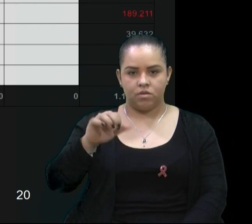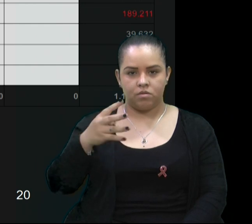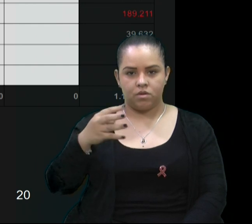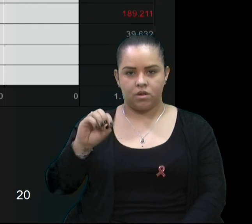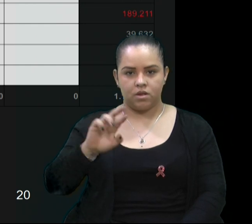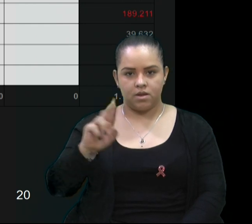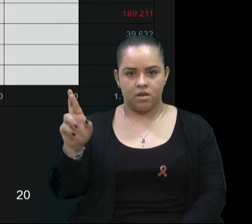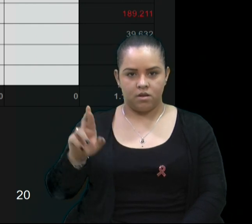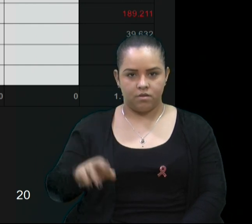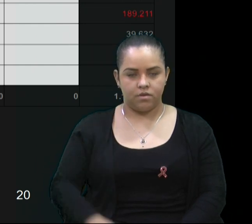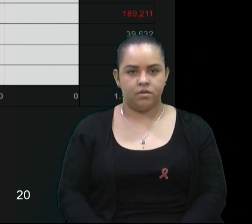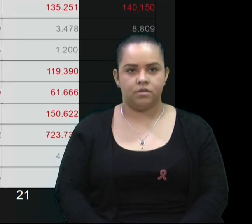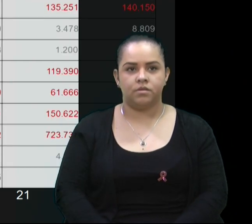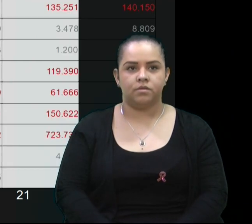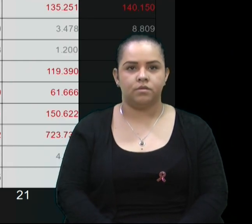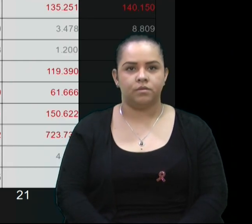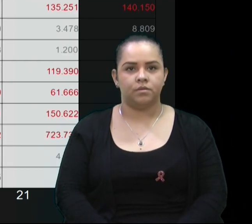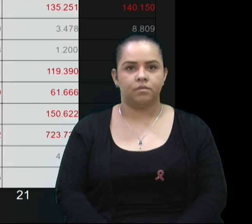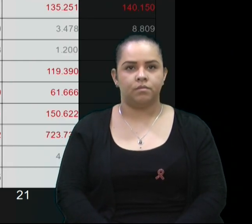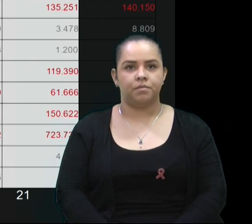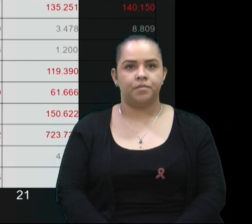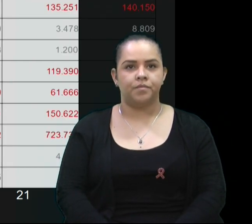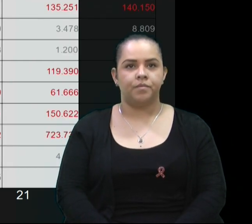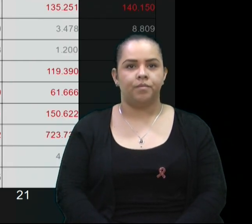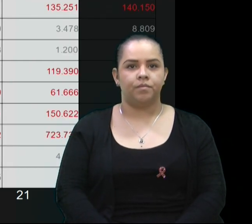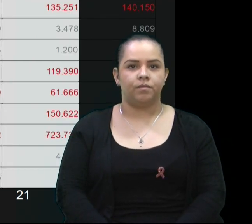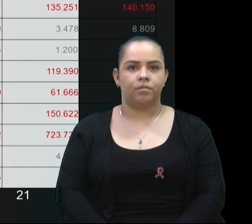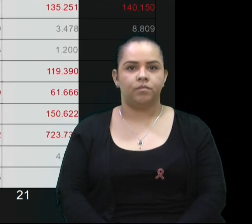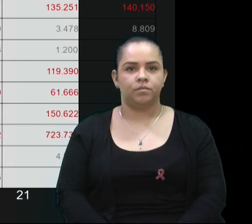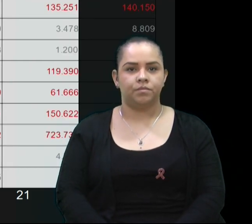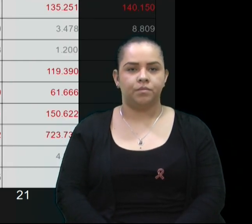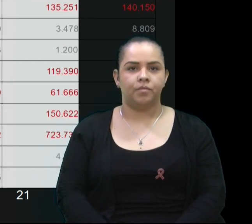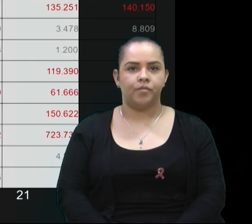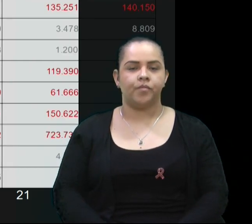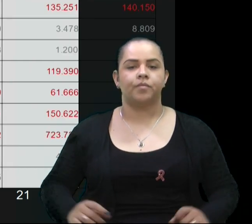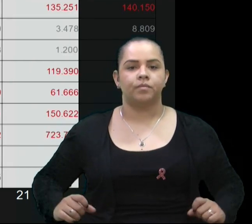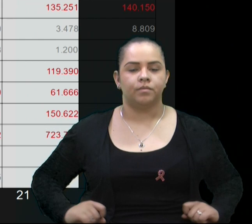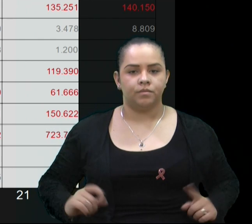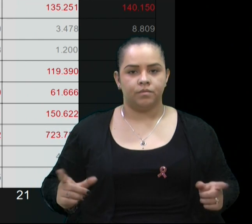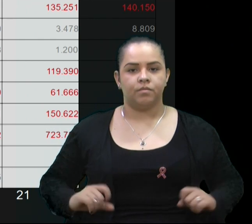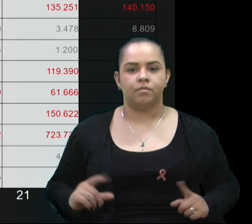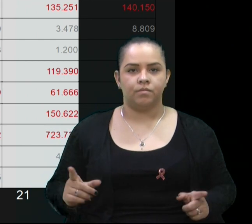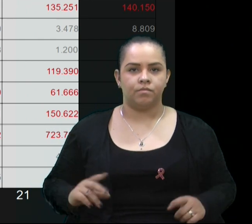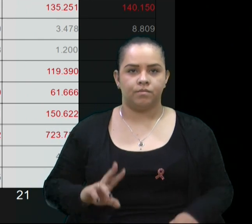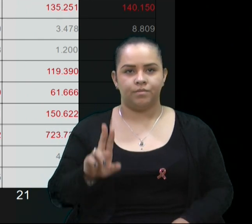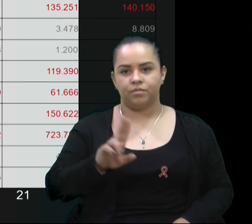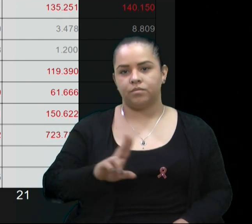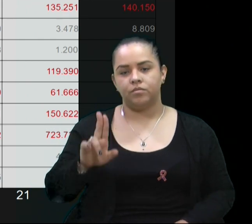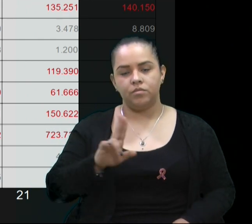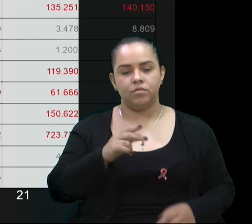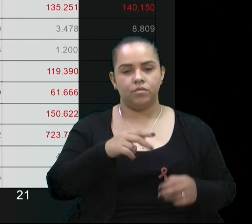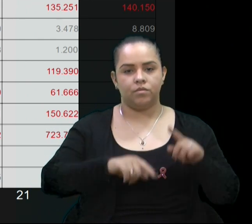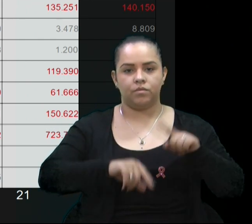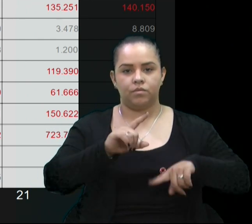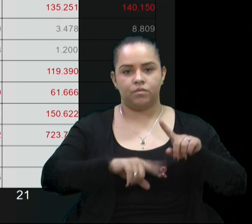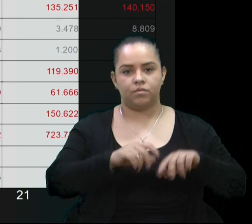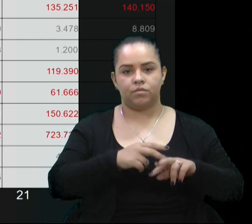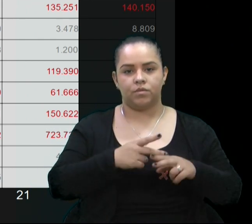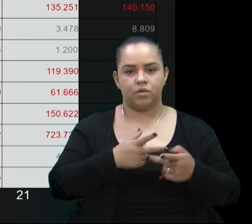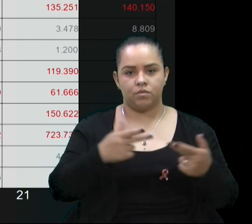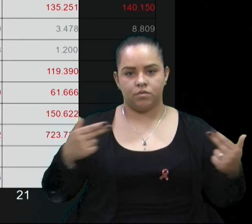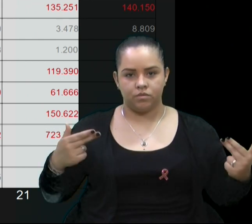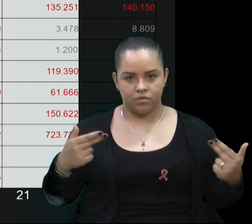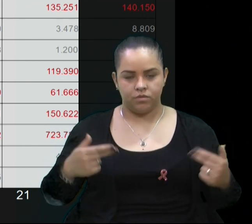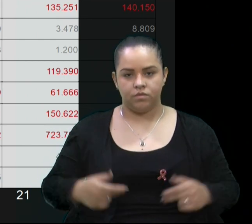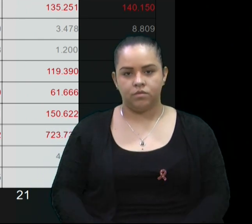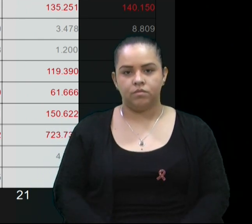despesas com material de consumo, então vamos lá